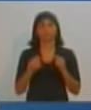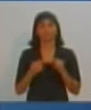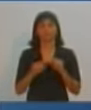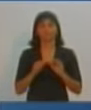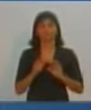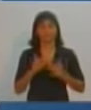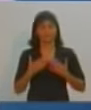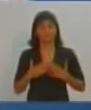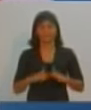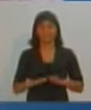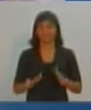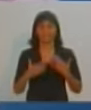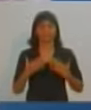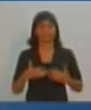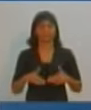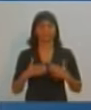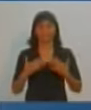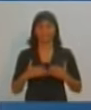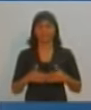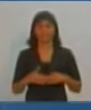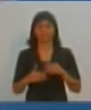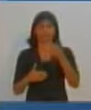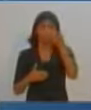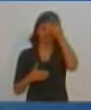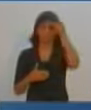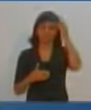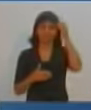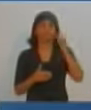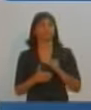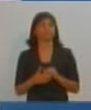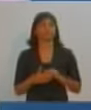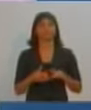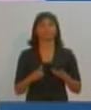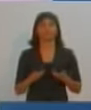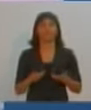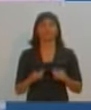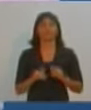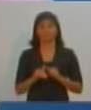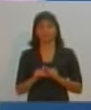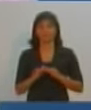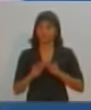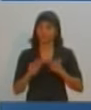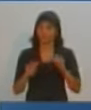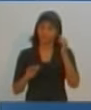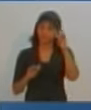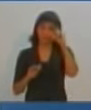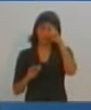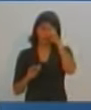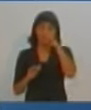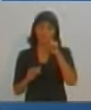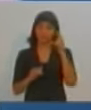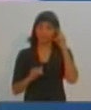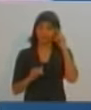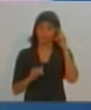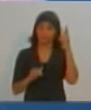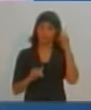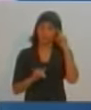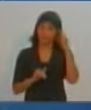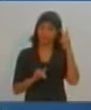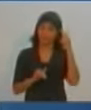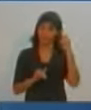cansados desse negócio. Olha, para ser prefeito, precisa trocar uma secretaria, precisa dar um cargo em troca de apoio. Você perde com isso. Por quê?